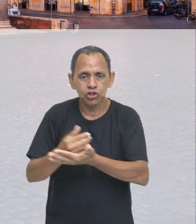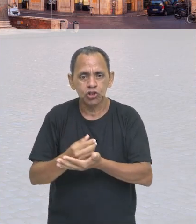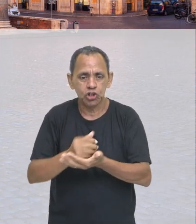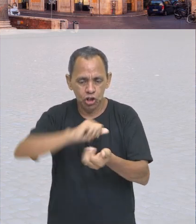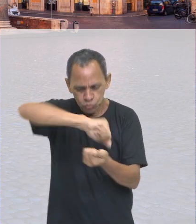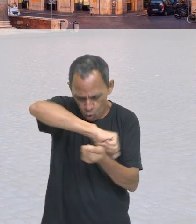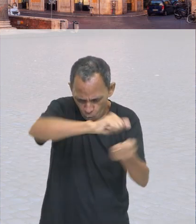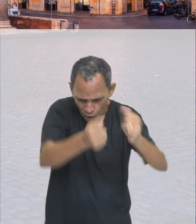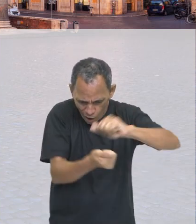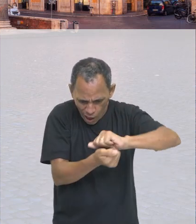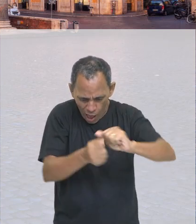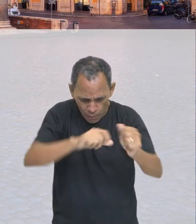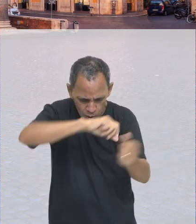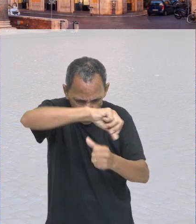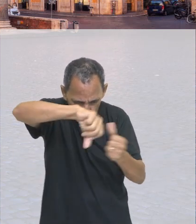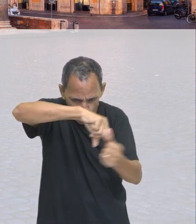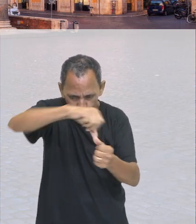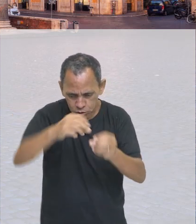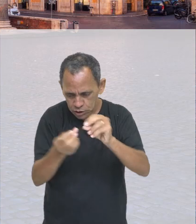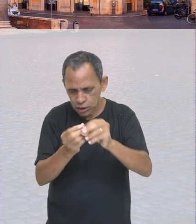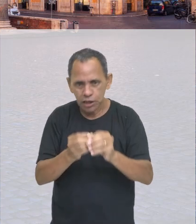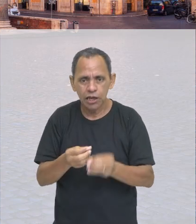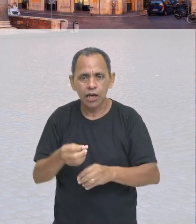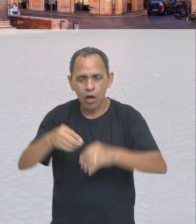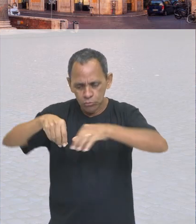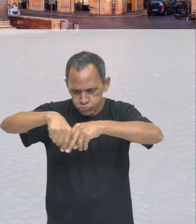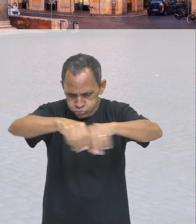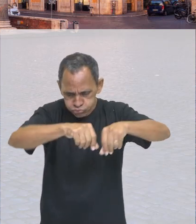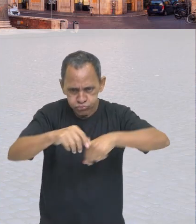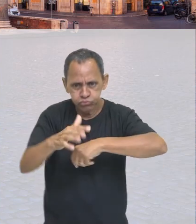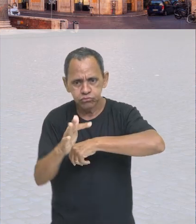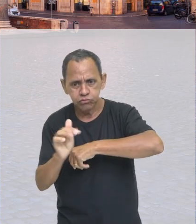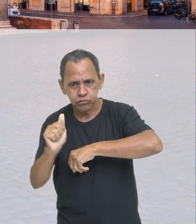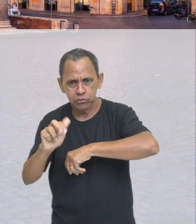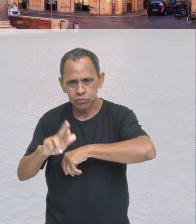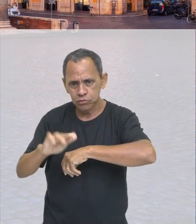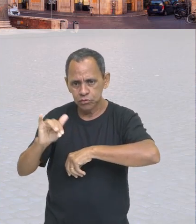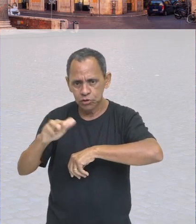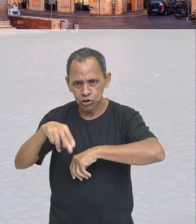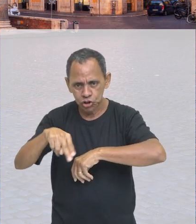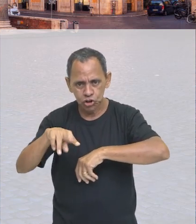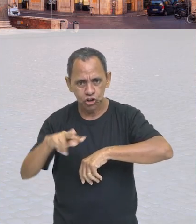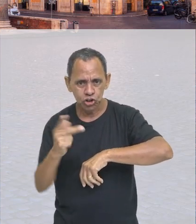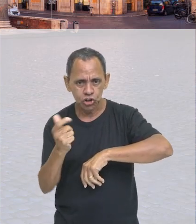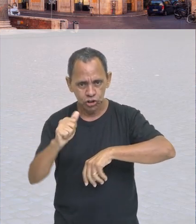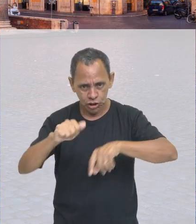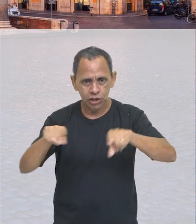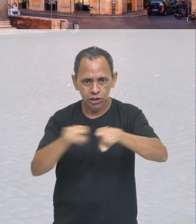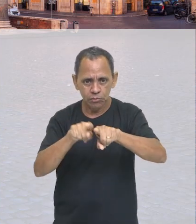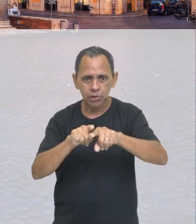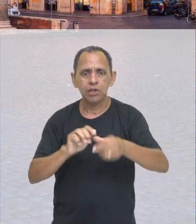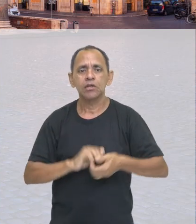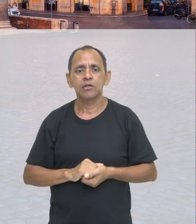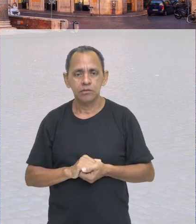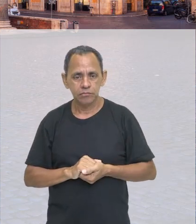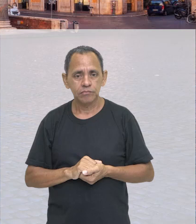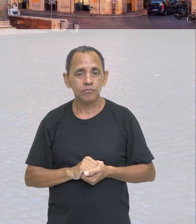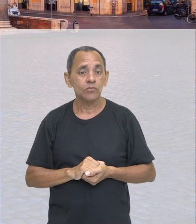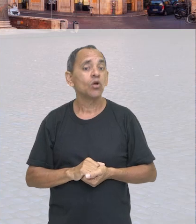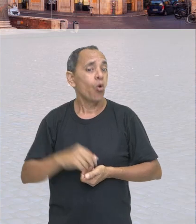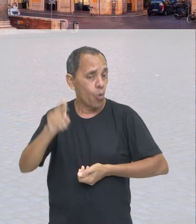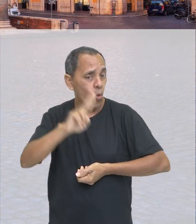coisas diversificadas com esse mesmo tipo de material. Por exemplo, hoje a utiliza o trigo também ainda para fazer pães,